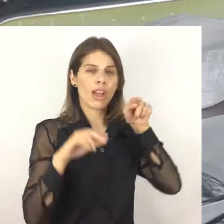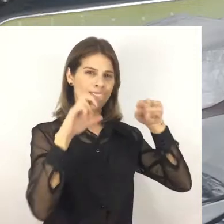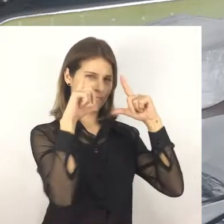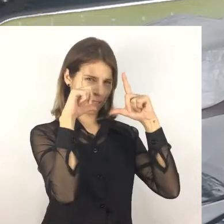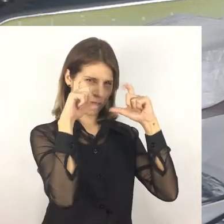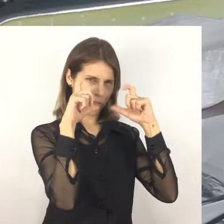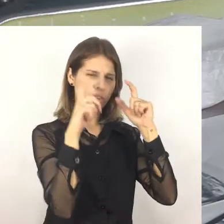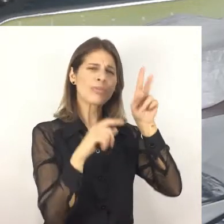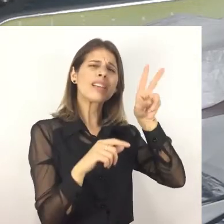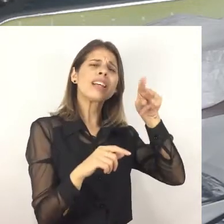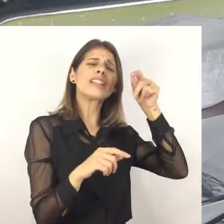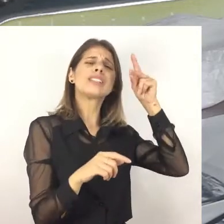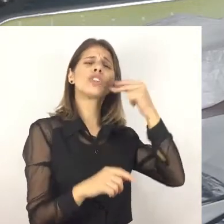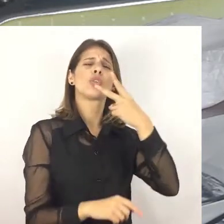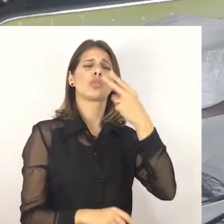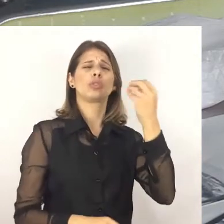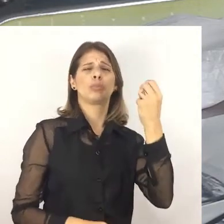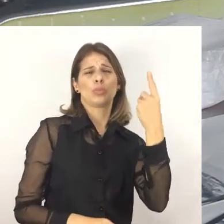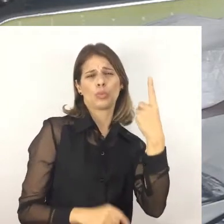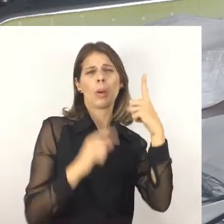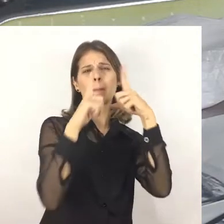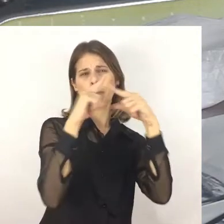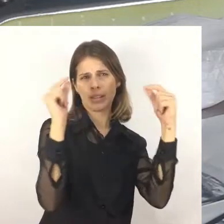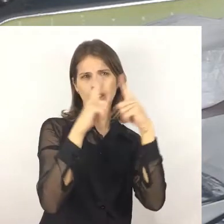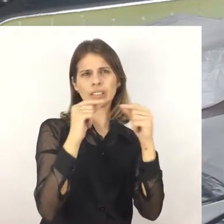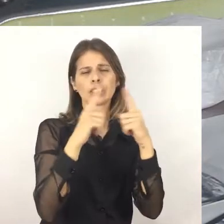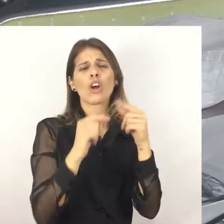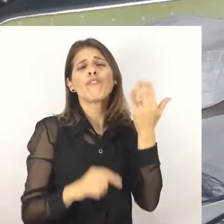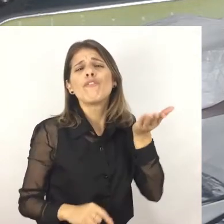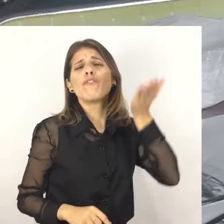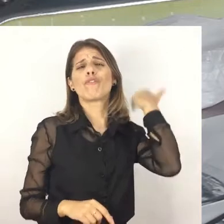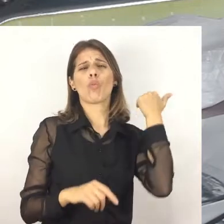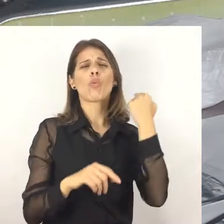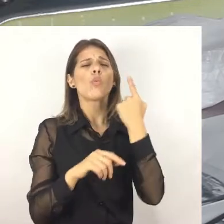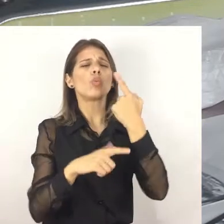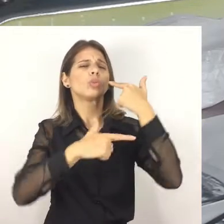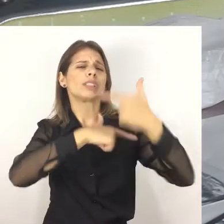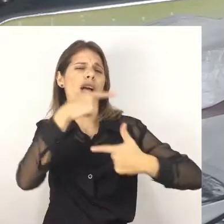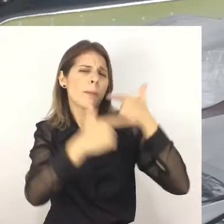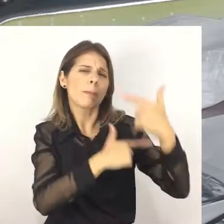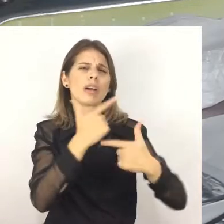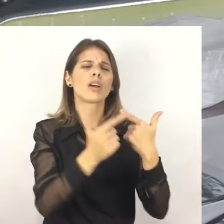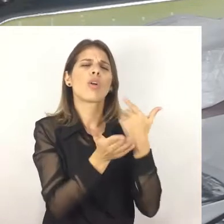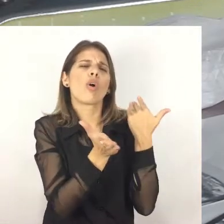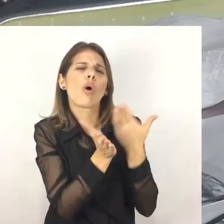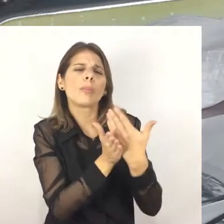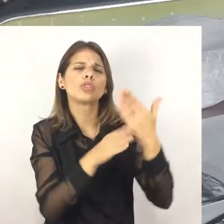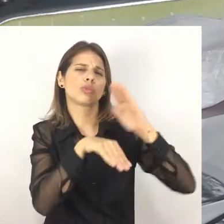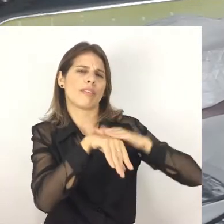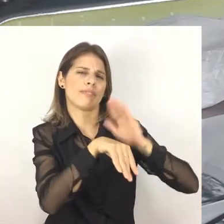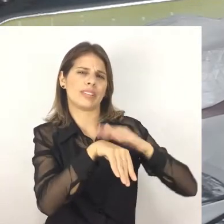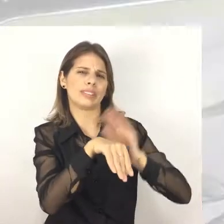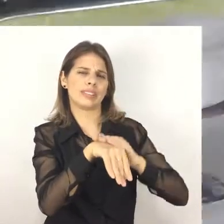trabalhavam no Congresso Nacional, em volta do Congresso Nacional. Eles não só trabalhavam em volta do Congresso Nacional, como eles